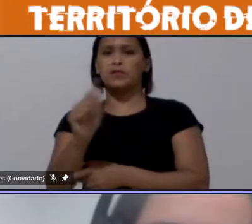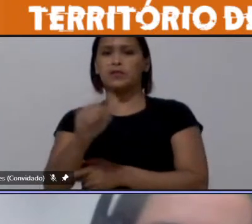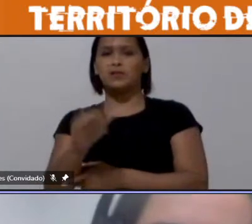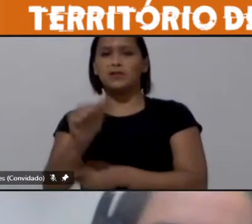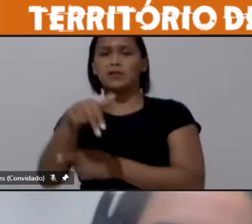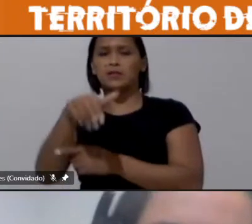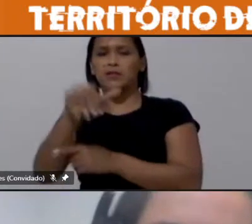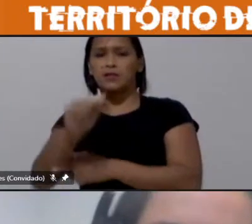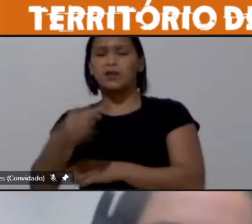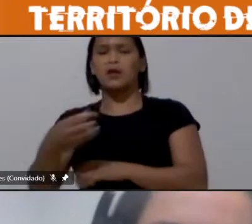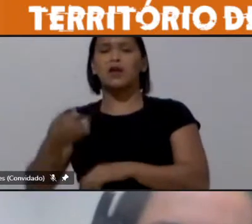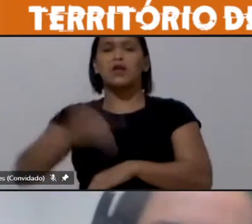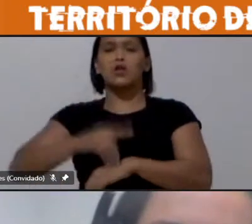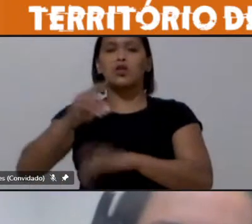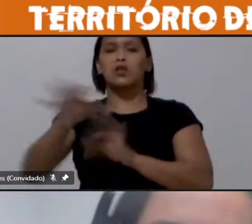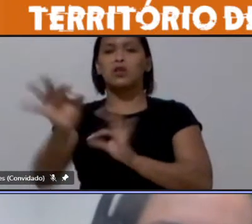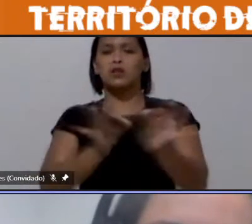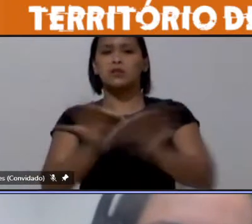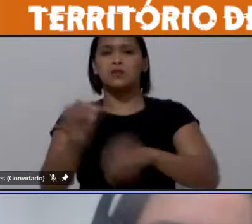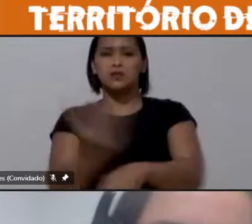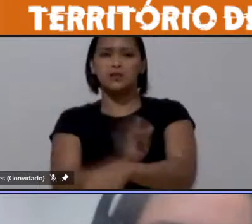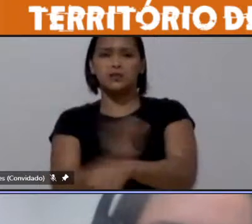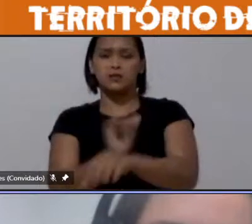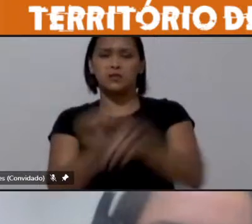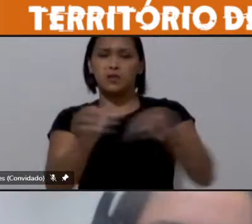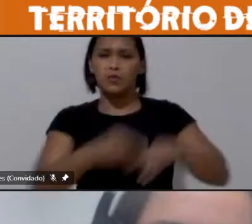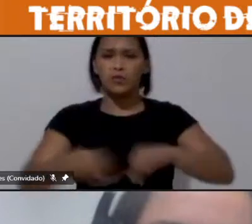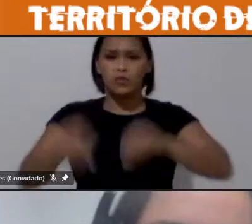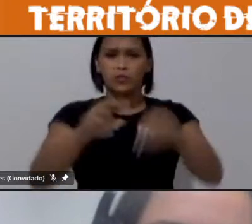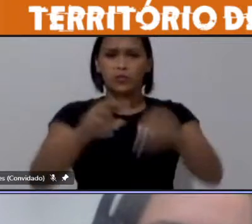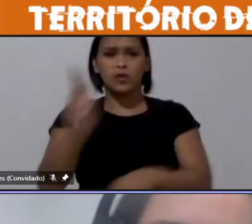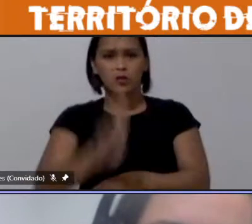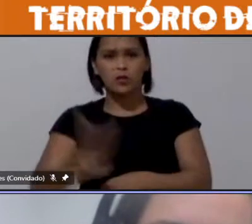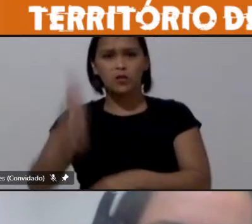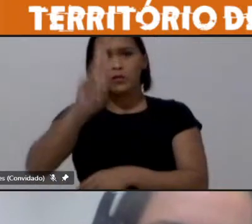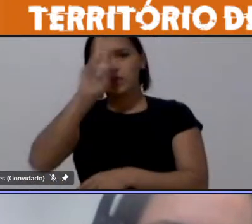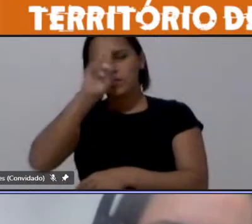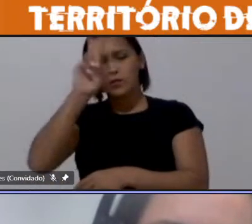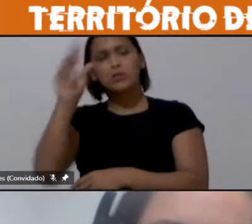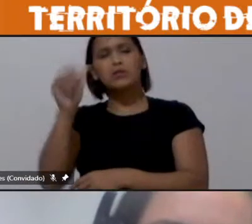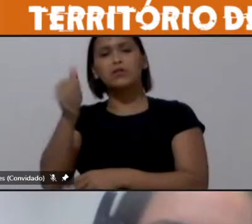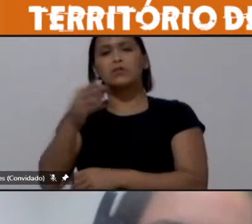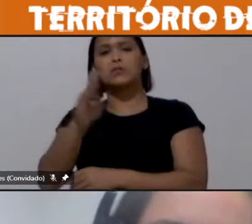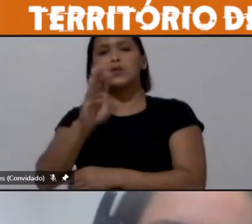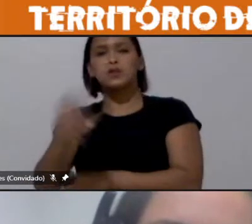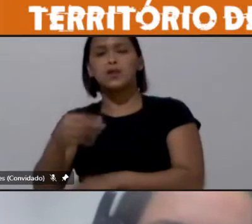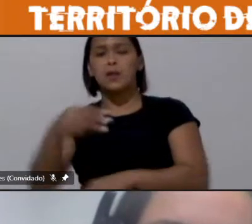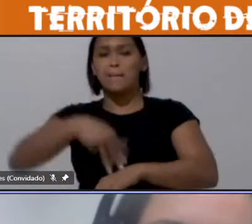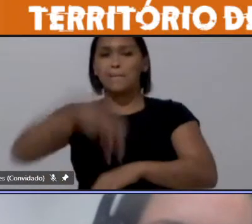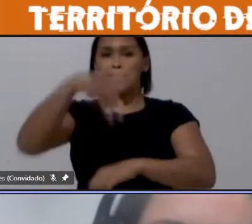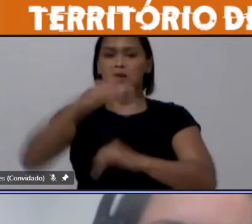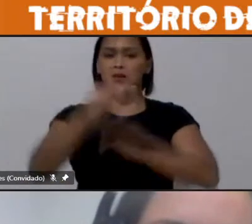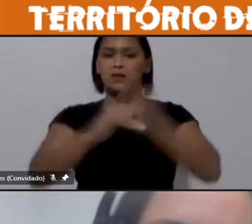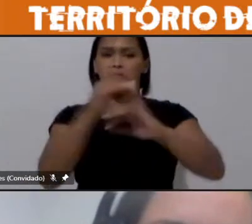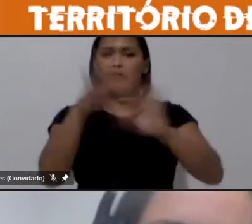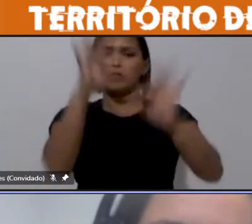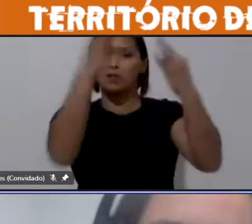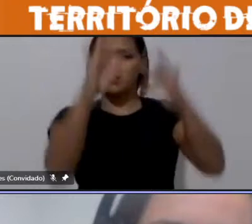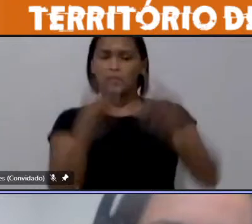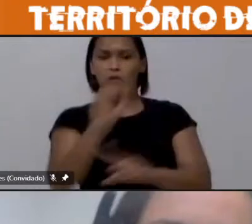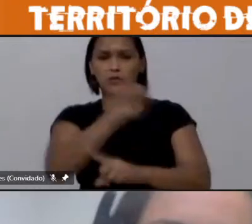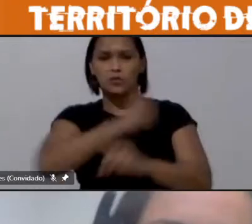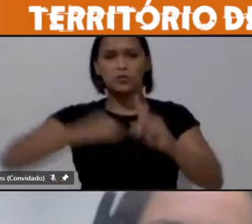é doutorana em planejamento e gestão do território da Universidade Federal do ABC mestre em desenvolvimento tecnologia e sociedade